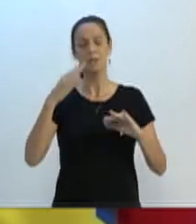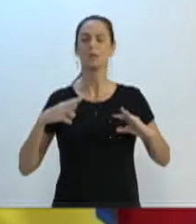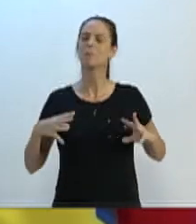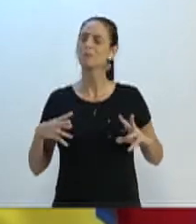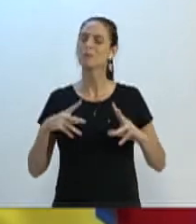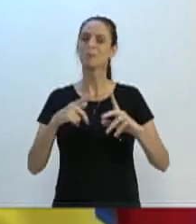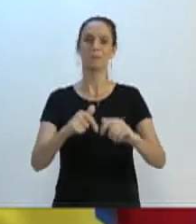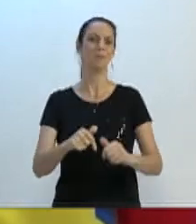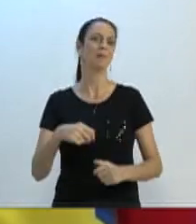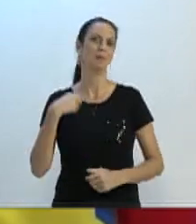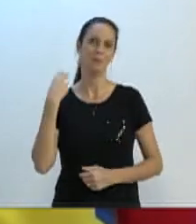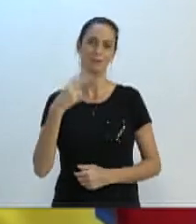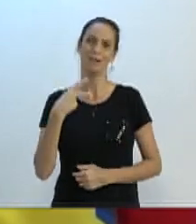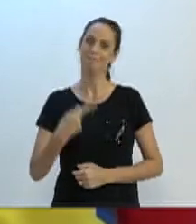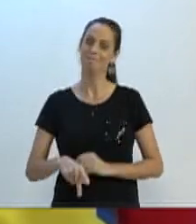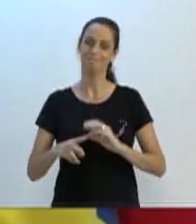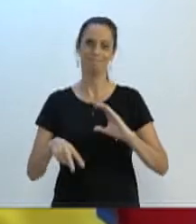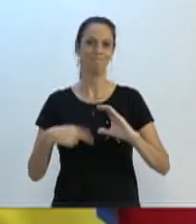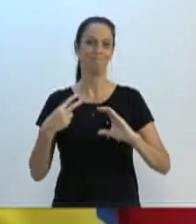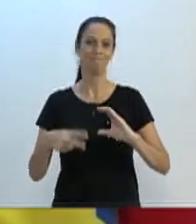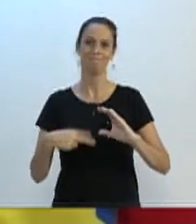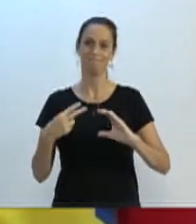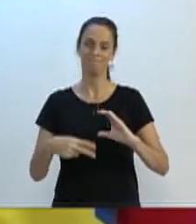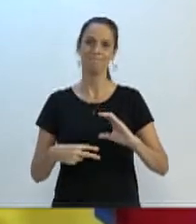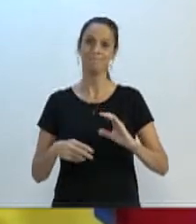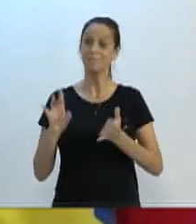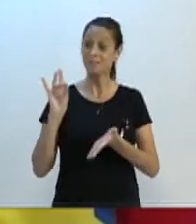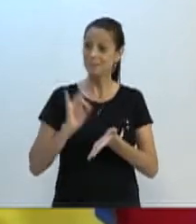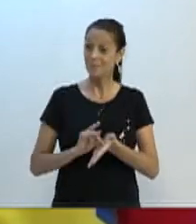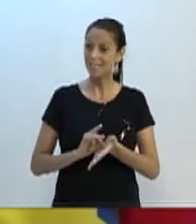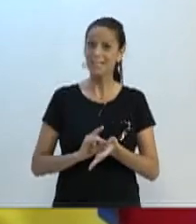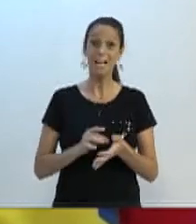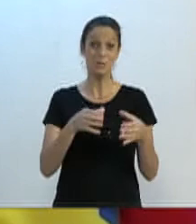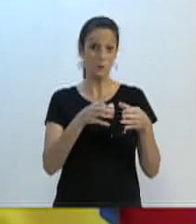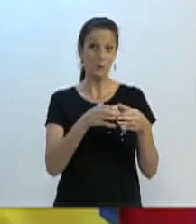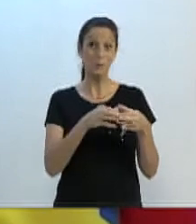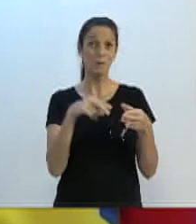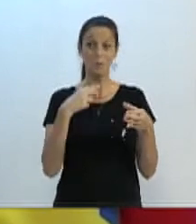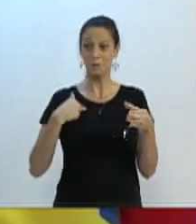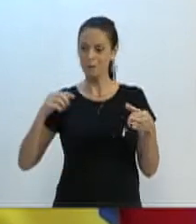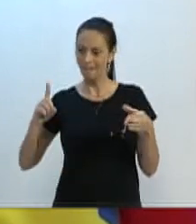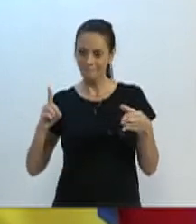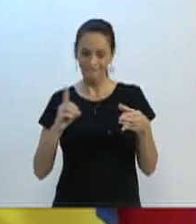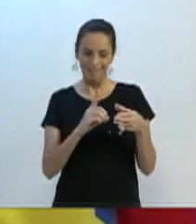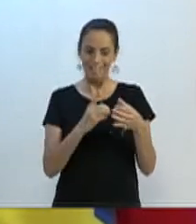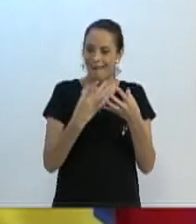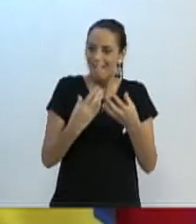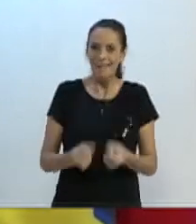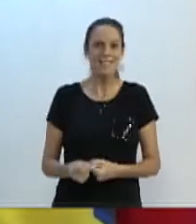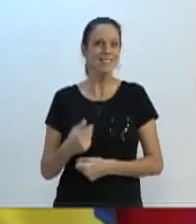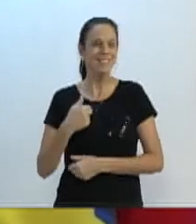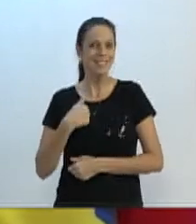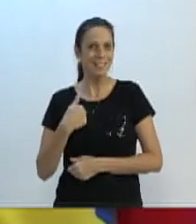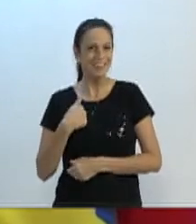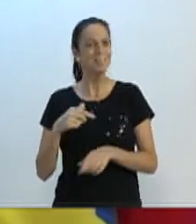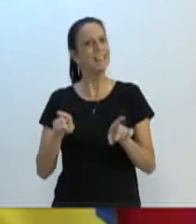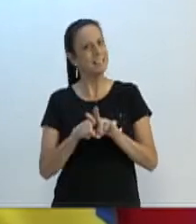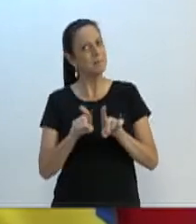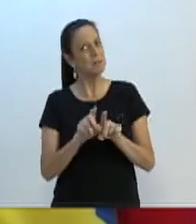vereadores desta casa que bem me receberam e se colocaram à disposição no que eu necessitasse.